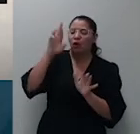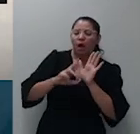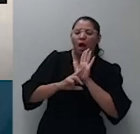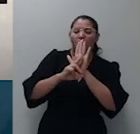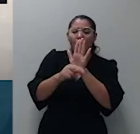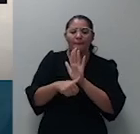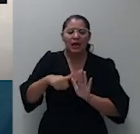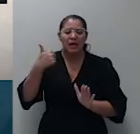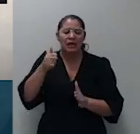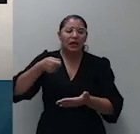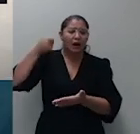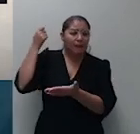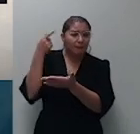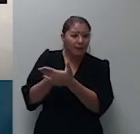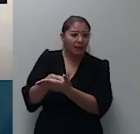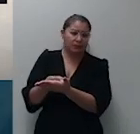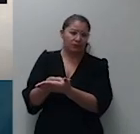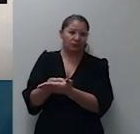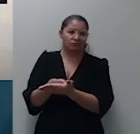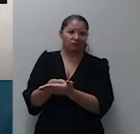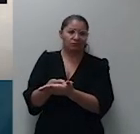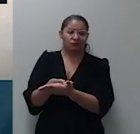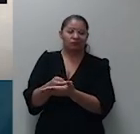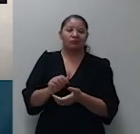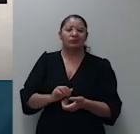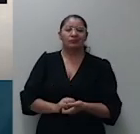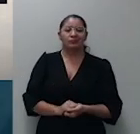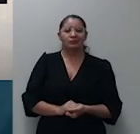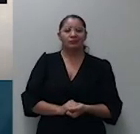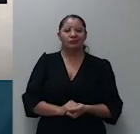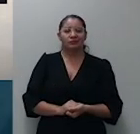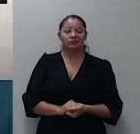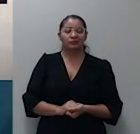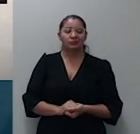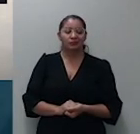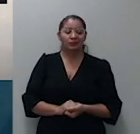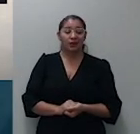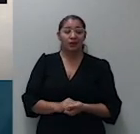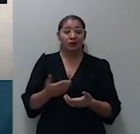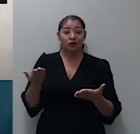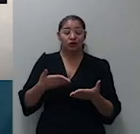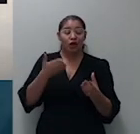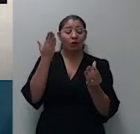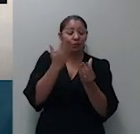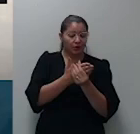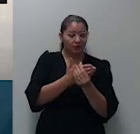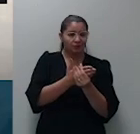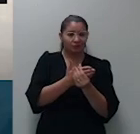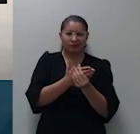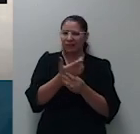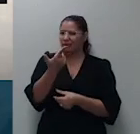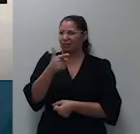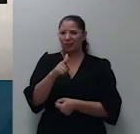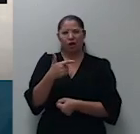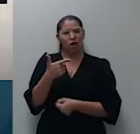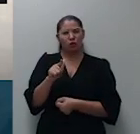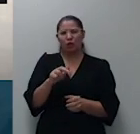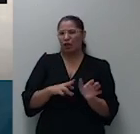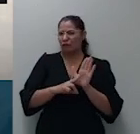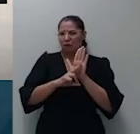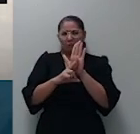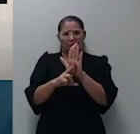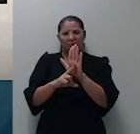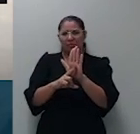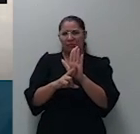câmara de compensação. Na hipótese dos autos, não houve apresentação do cheque ao